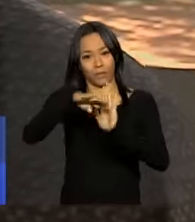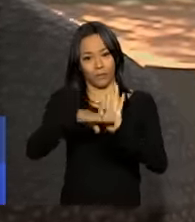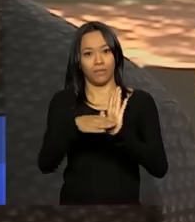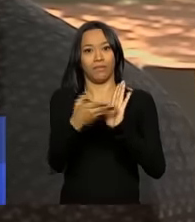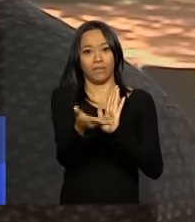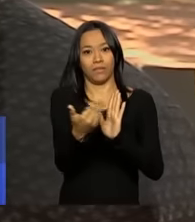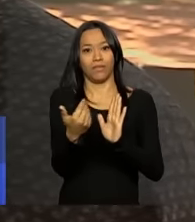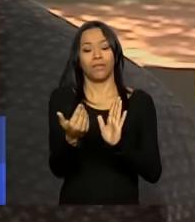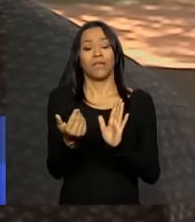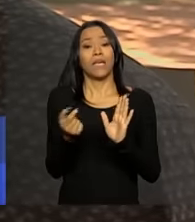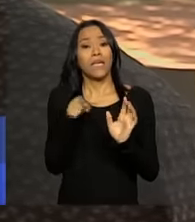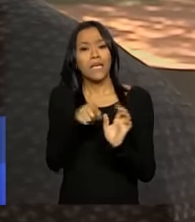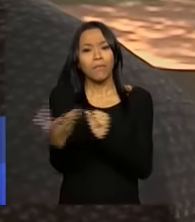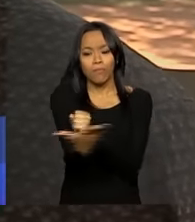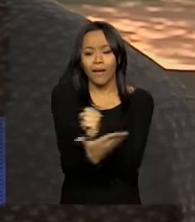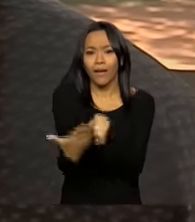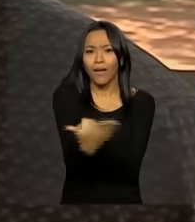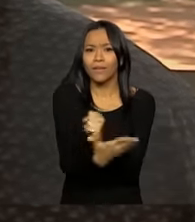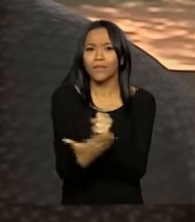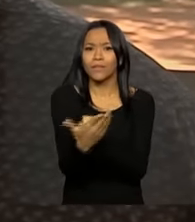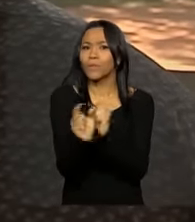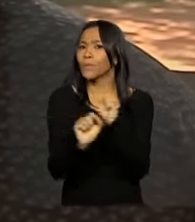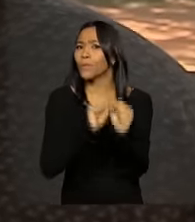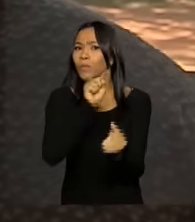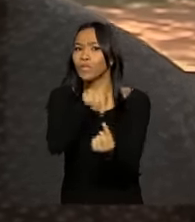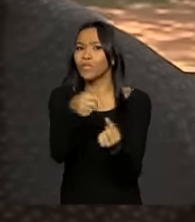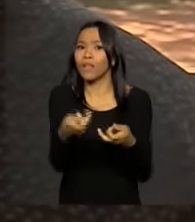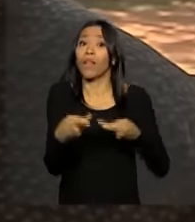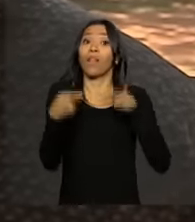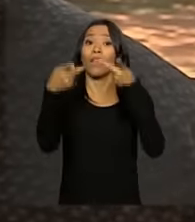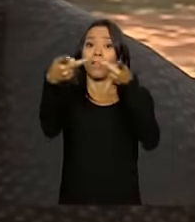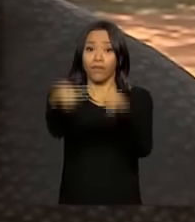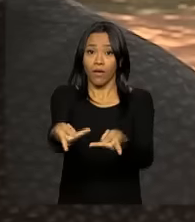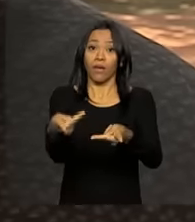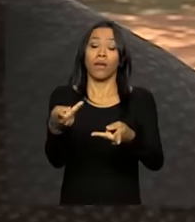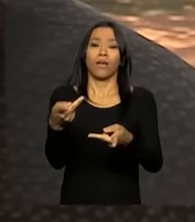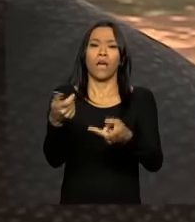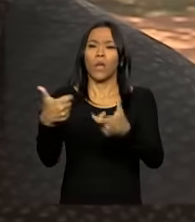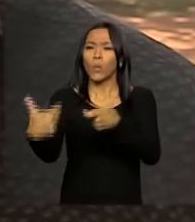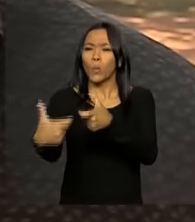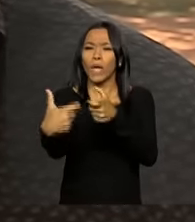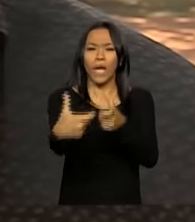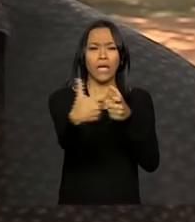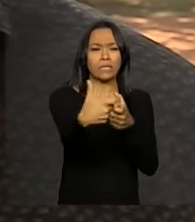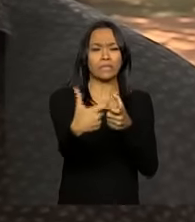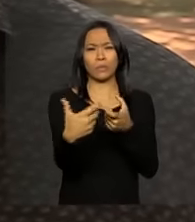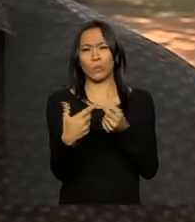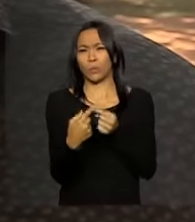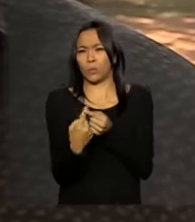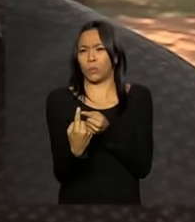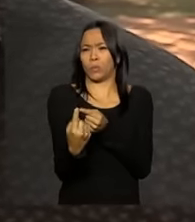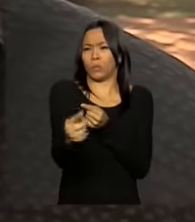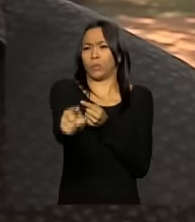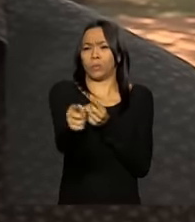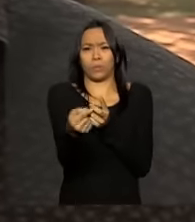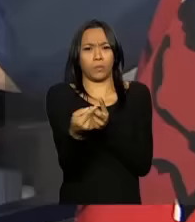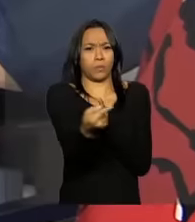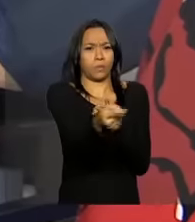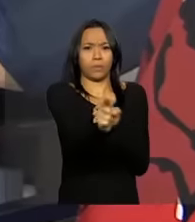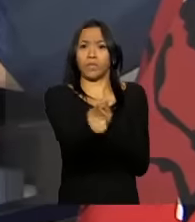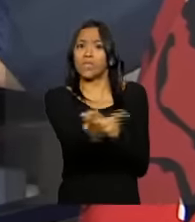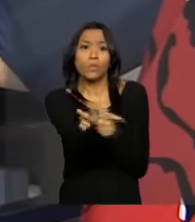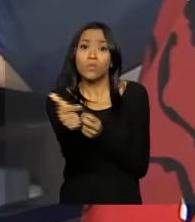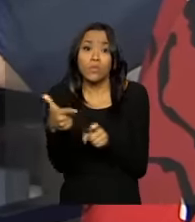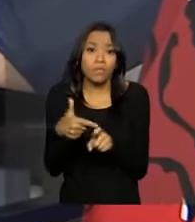princípio básico que é levar assistência a lugares onde nunca houve um médico.